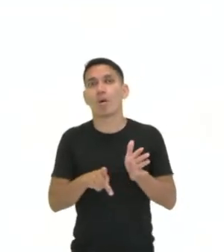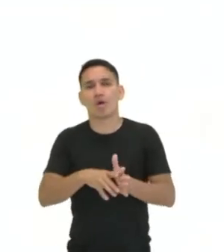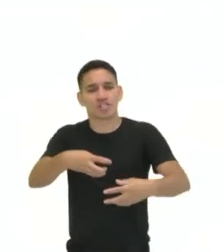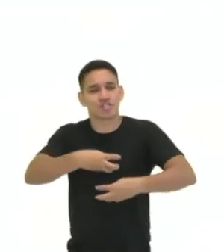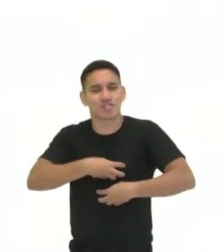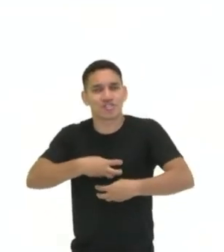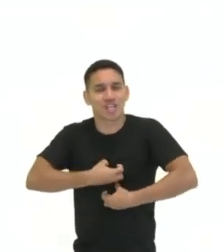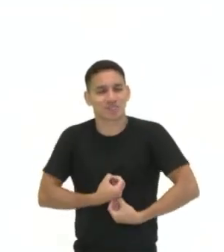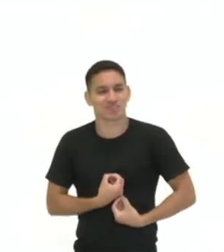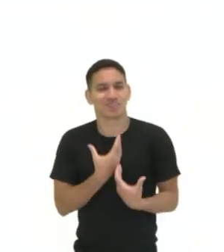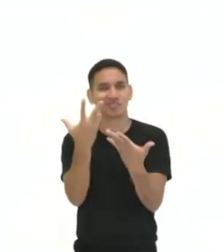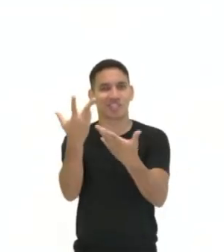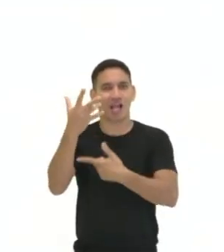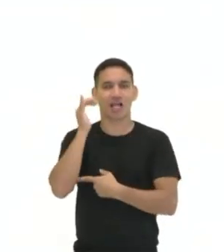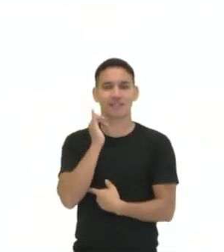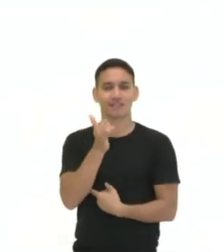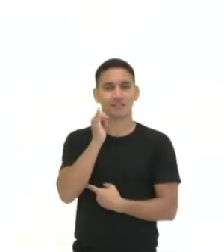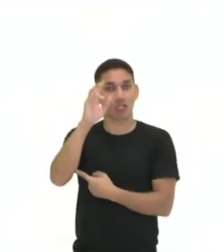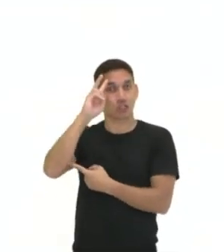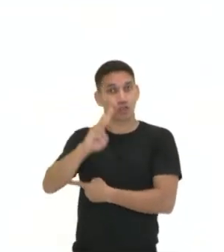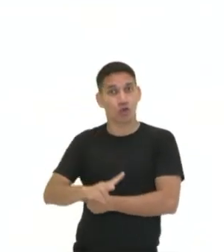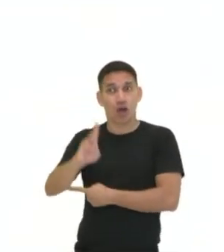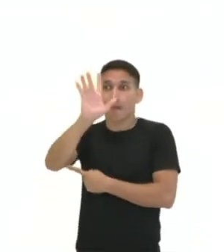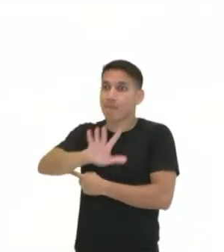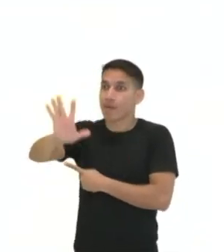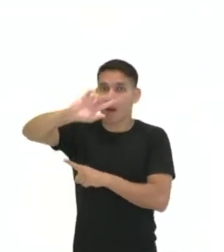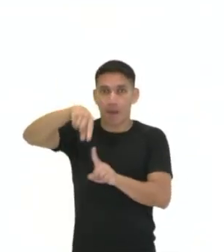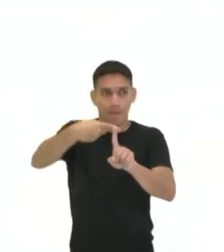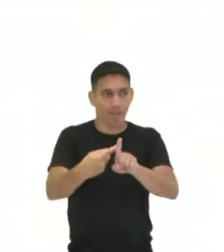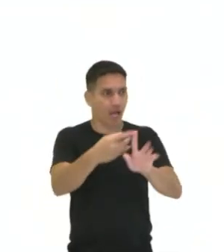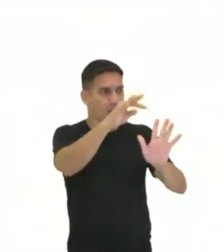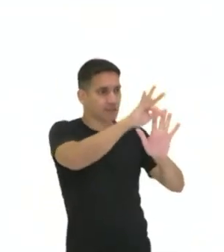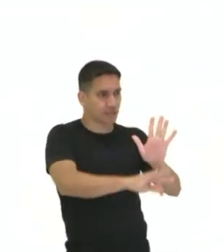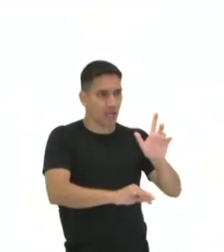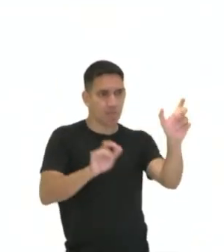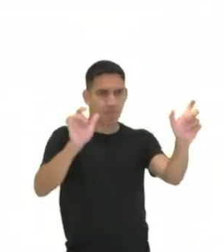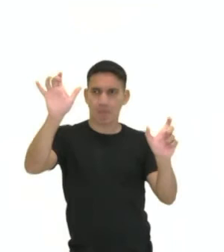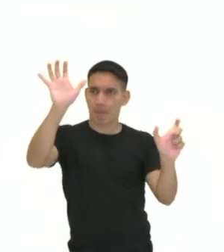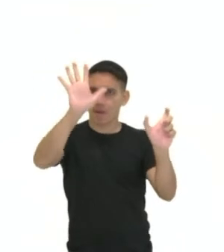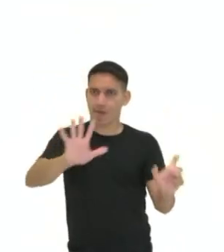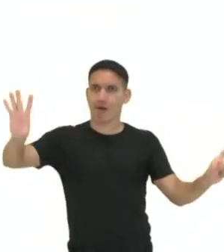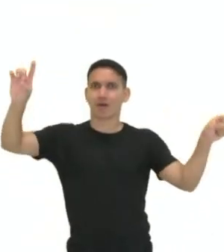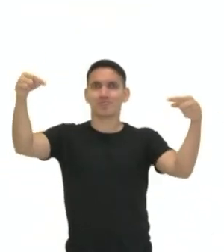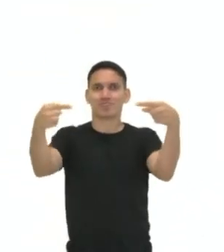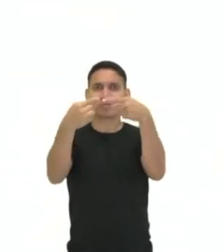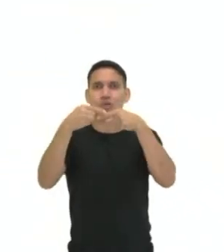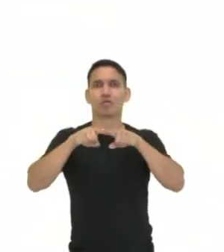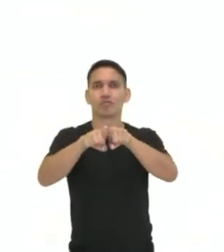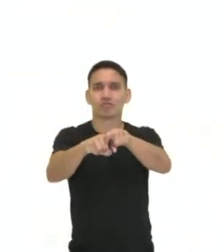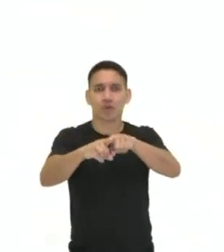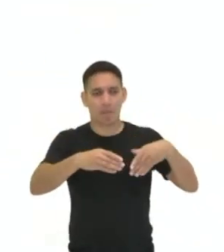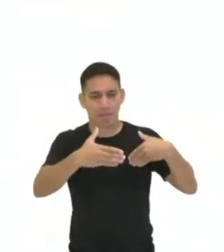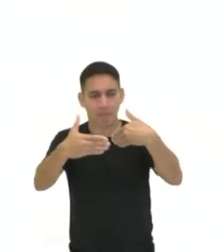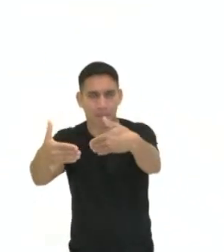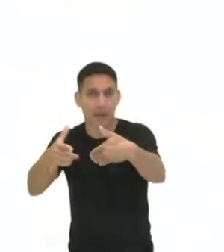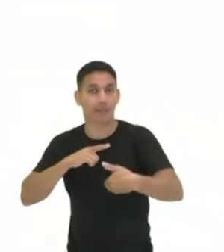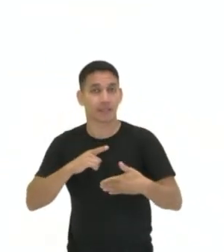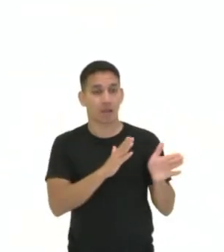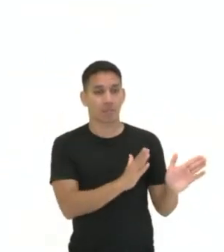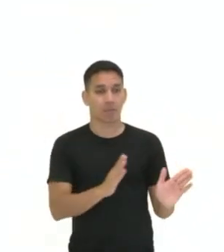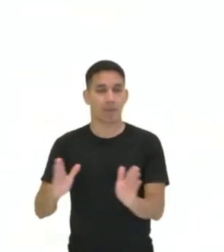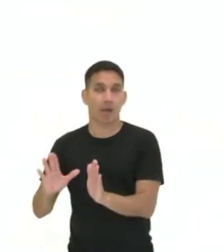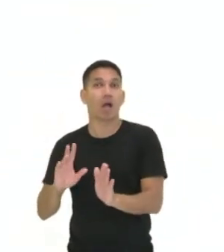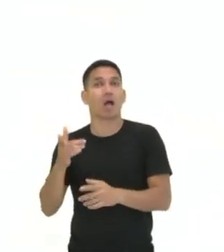narrar histórias por meio de imagens e textos dispostos em quadrinhos sequenciais. Os quadrinhos podem ter a